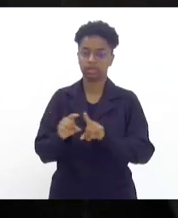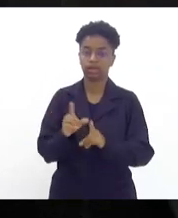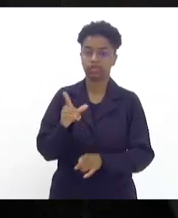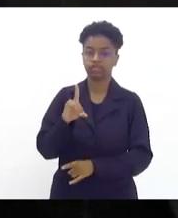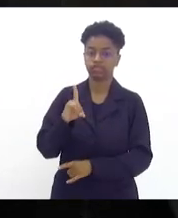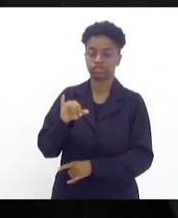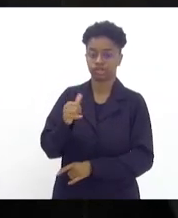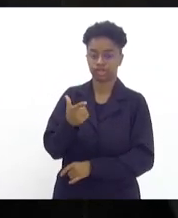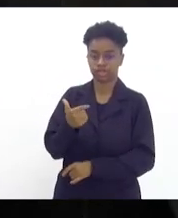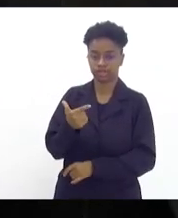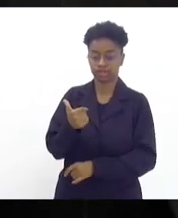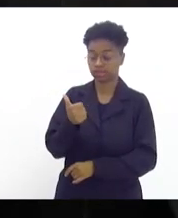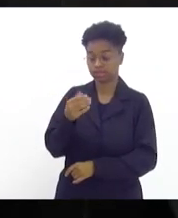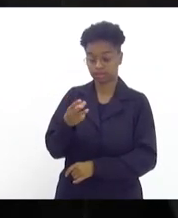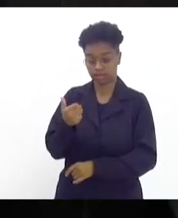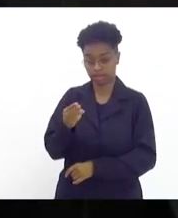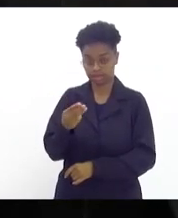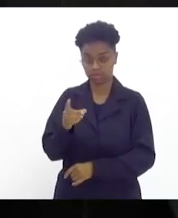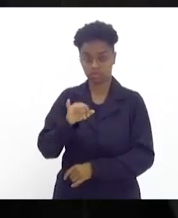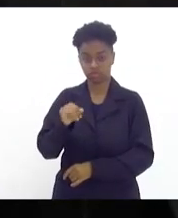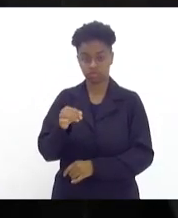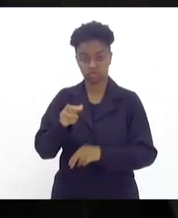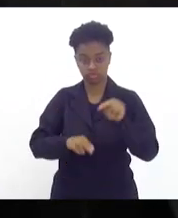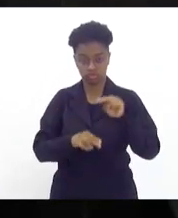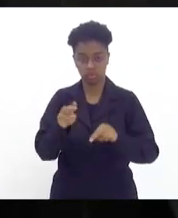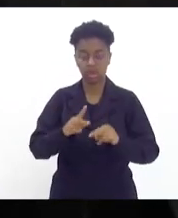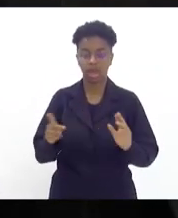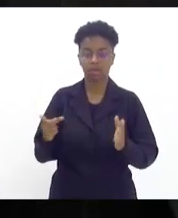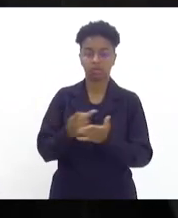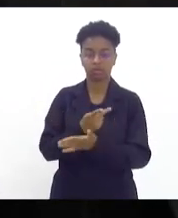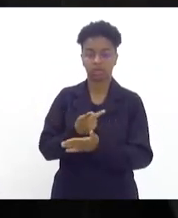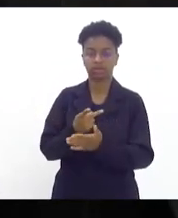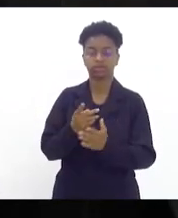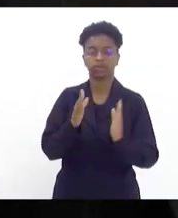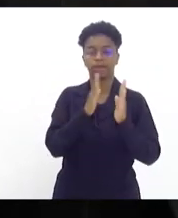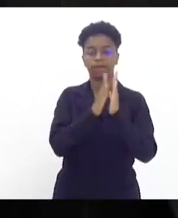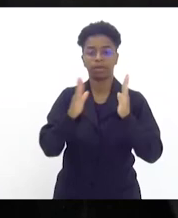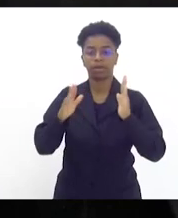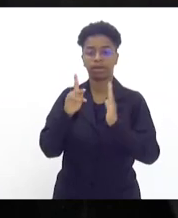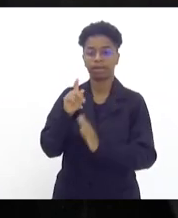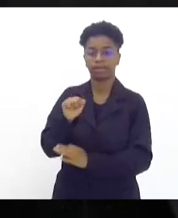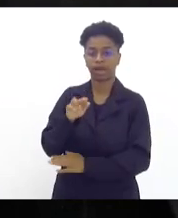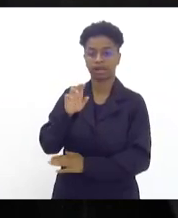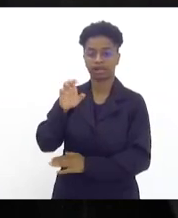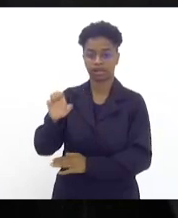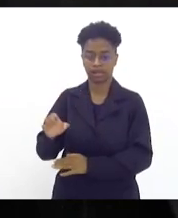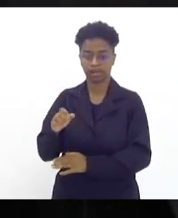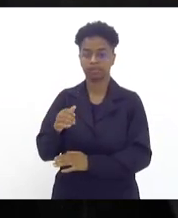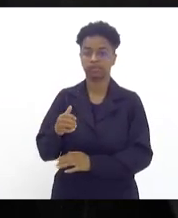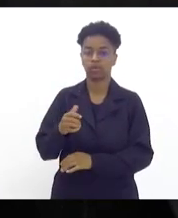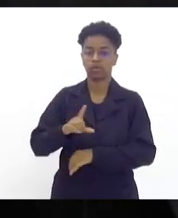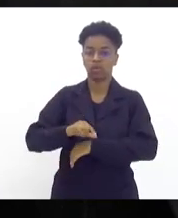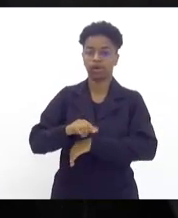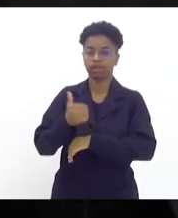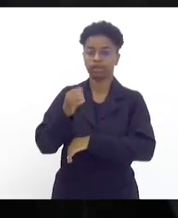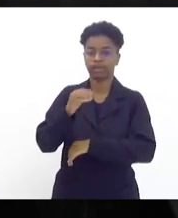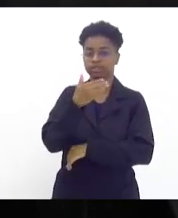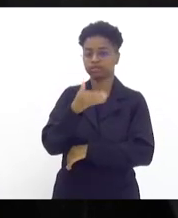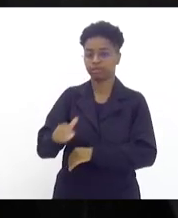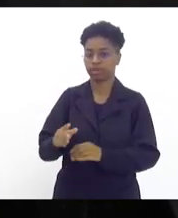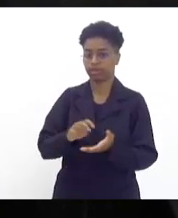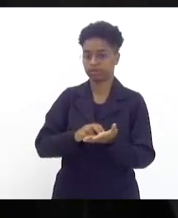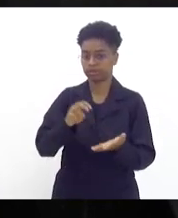junho vai estar acontecendo na Biblioteca Parque às 10h30 da manhã a